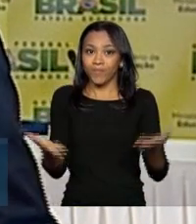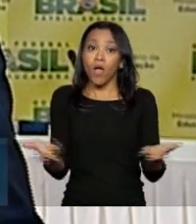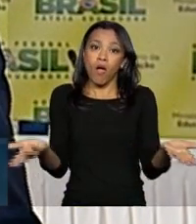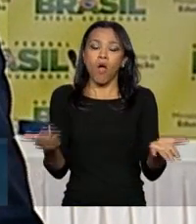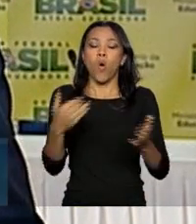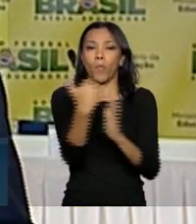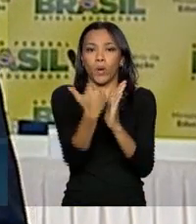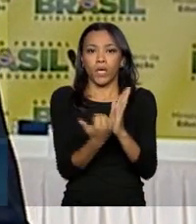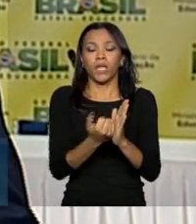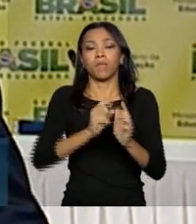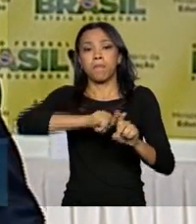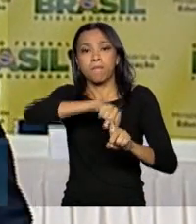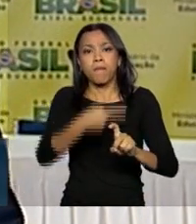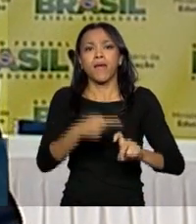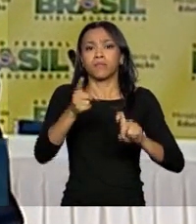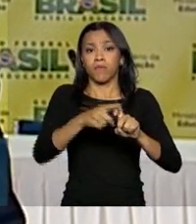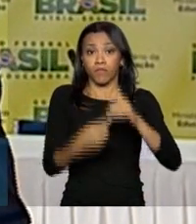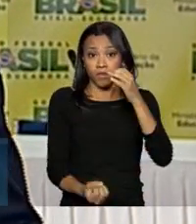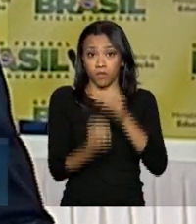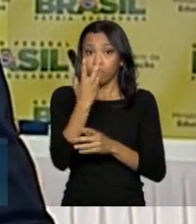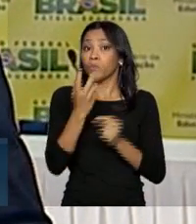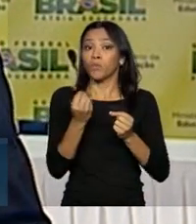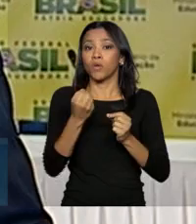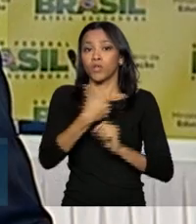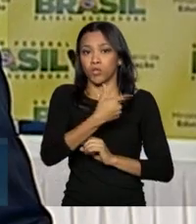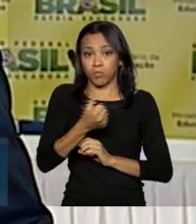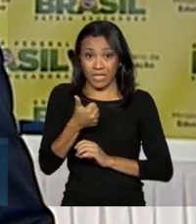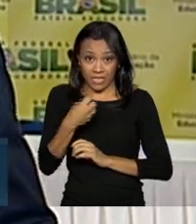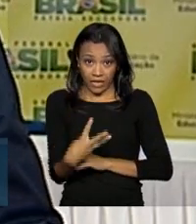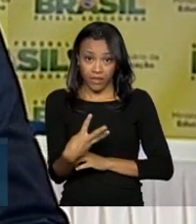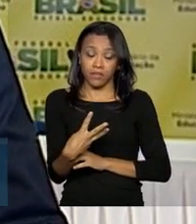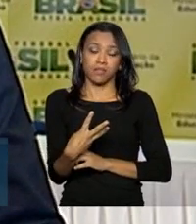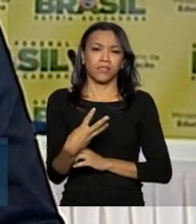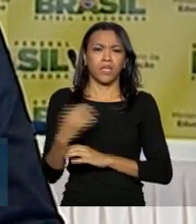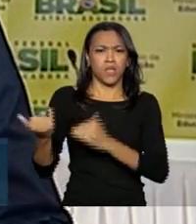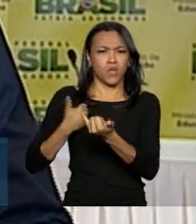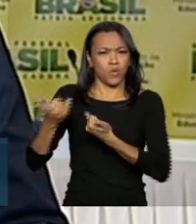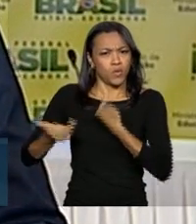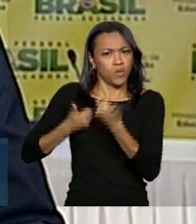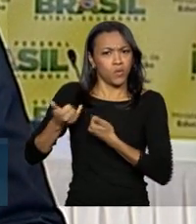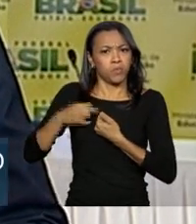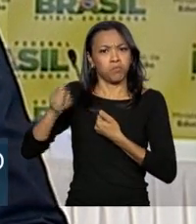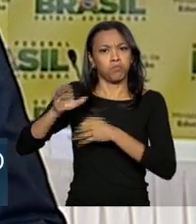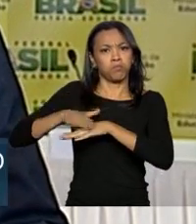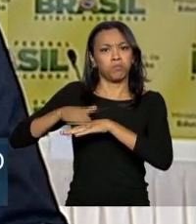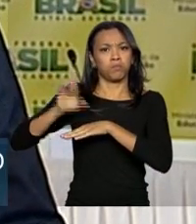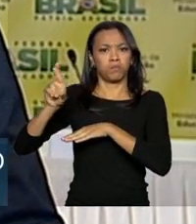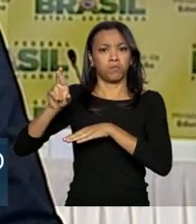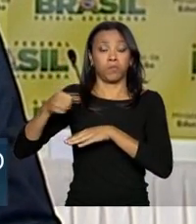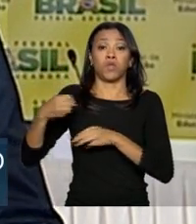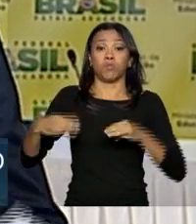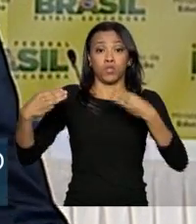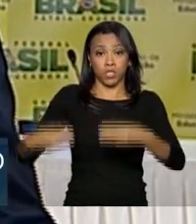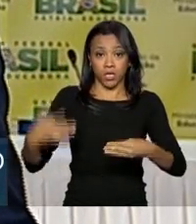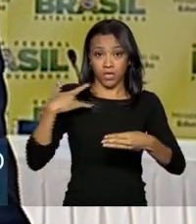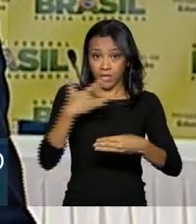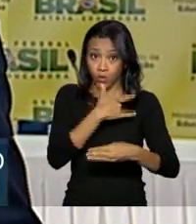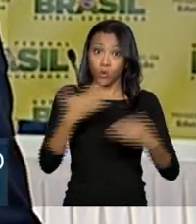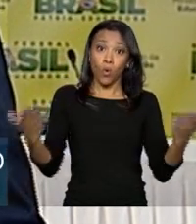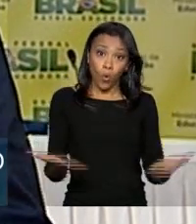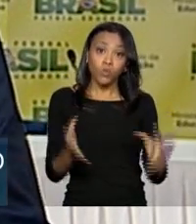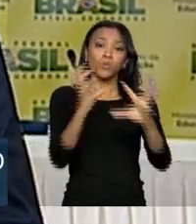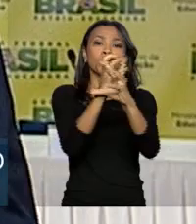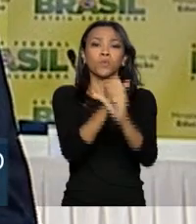programa Mais Médicos foi criado em 2013. Segundo as últimas informações do Ministério da Saúde, hoje já são mais de 18 mil